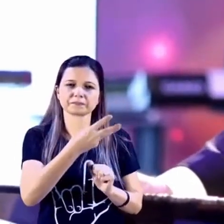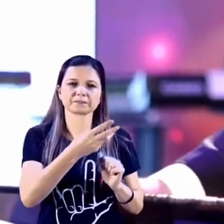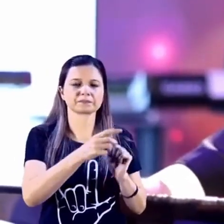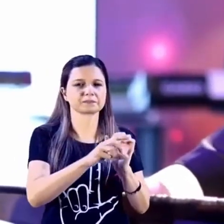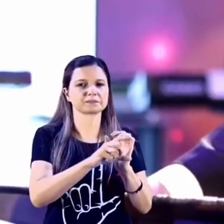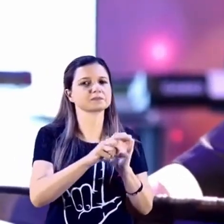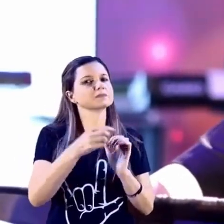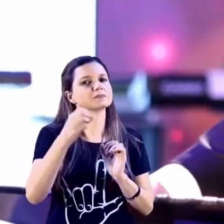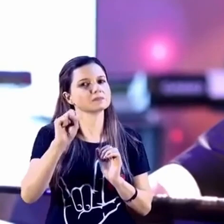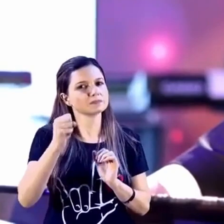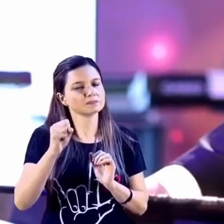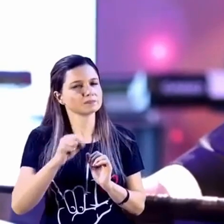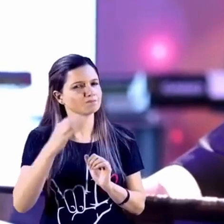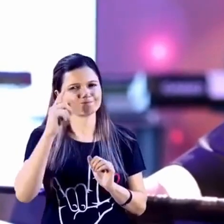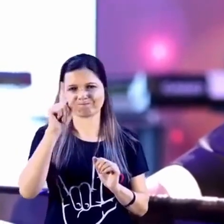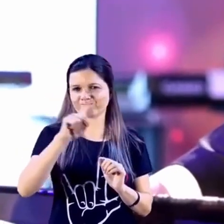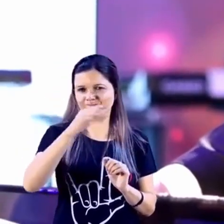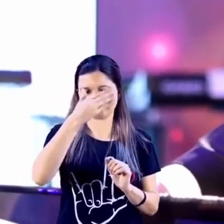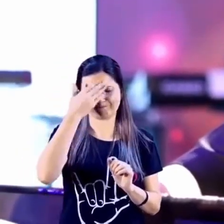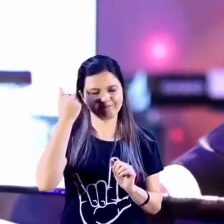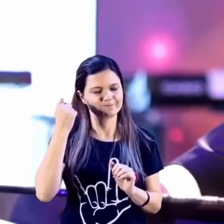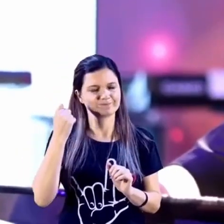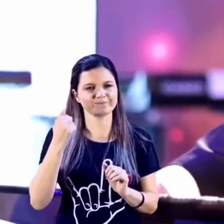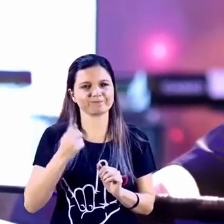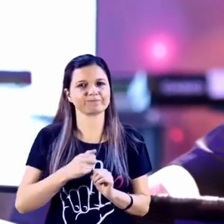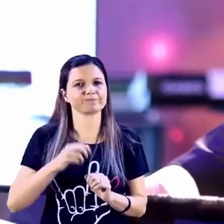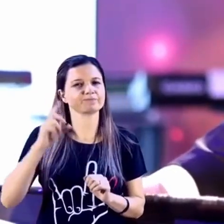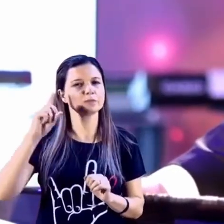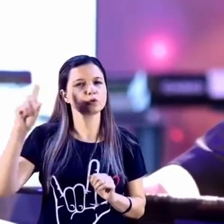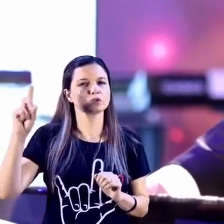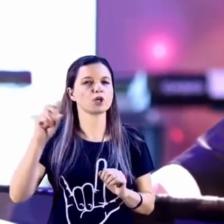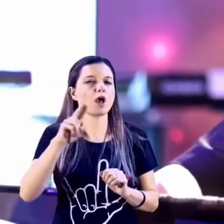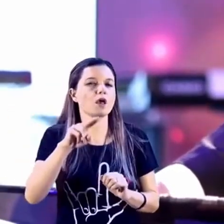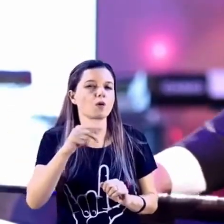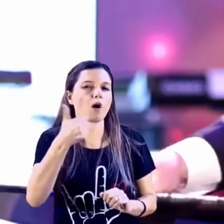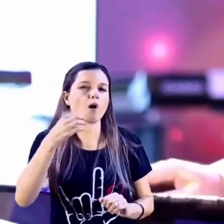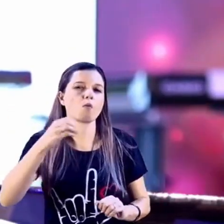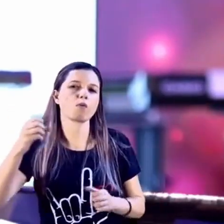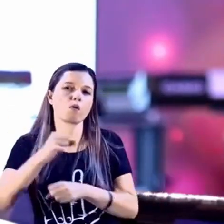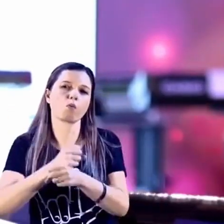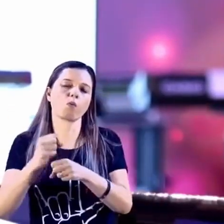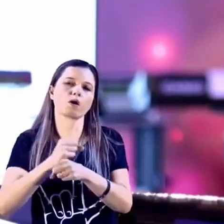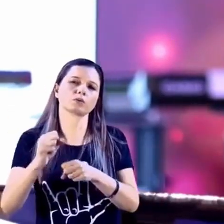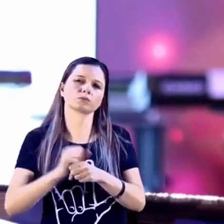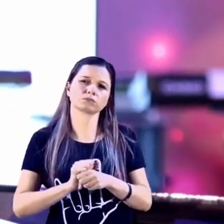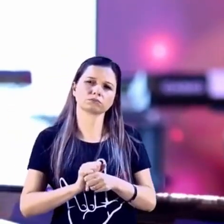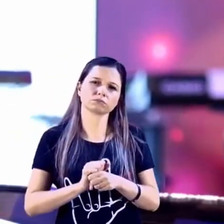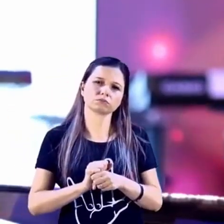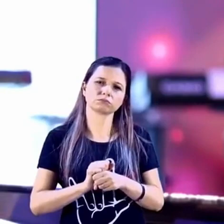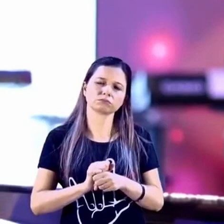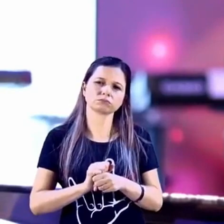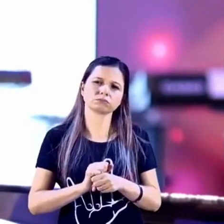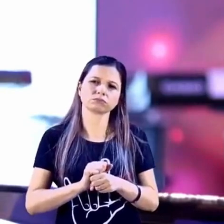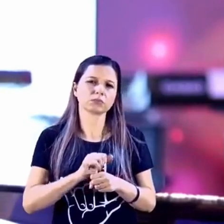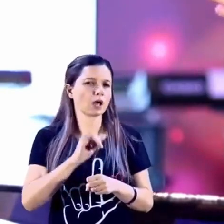Não esqueçam disso, amados. Para o Senhor, um dia é como mil anos. E mil anos é como um dia. Hipérbole.